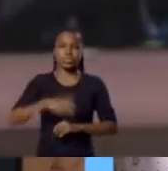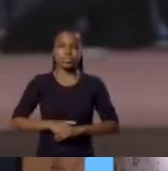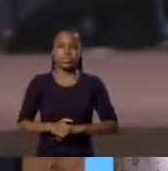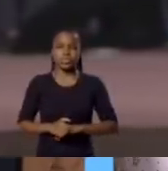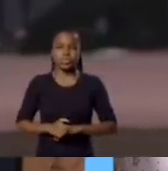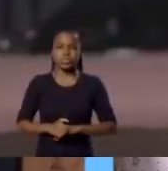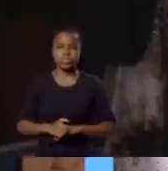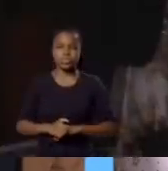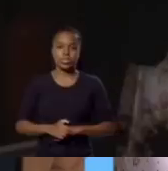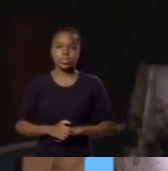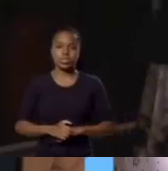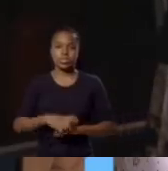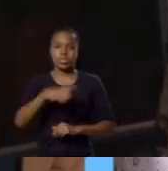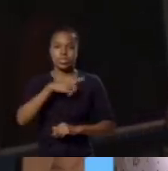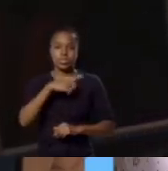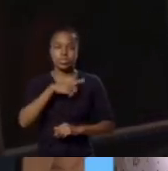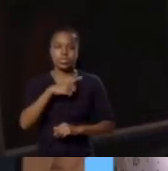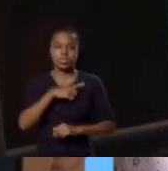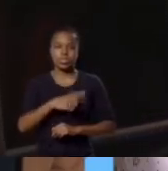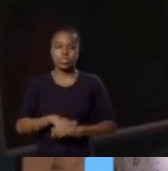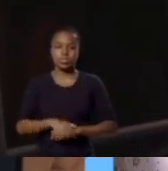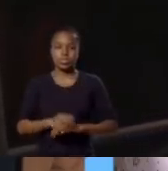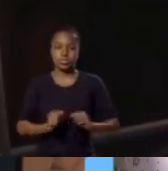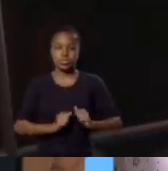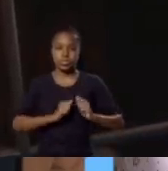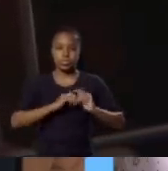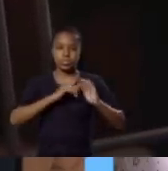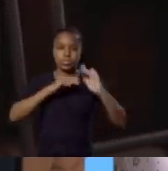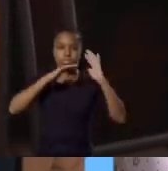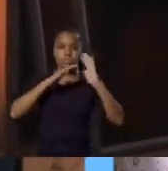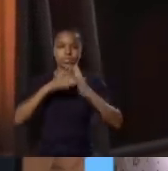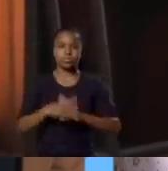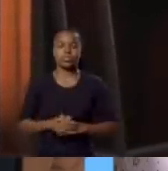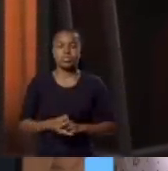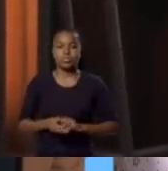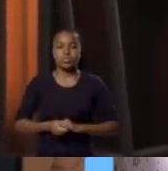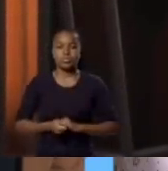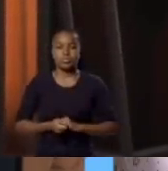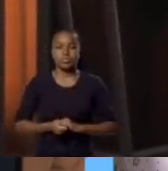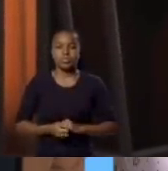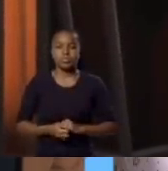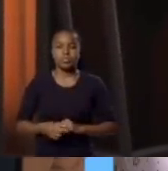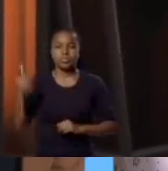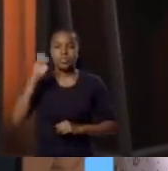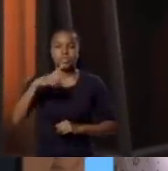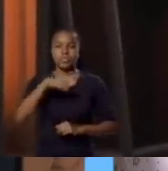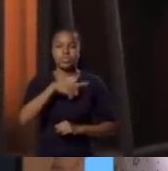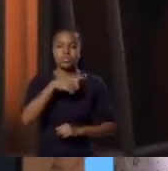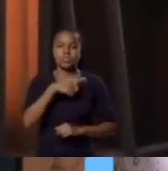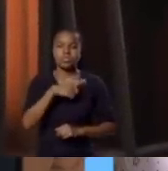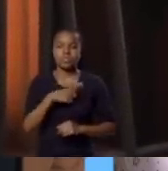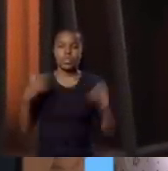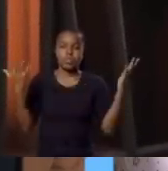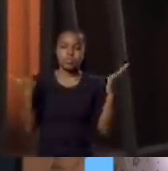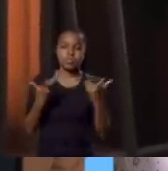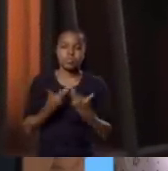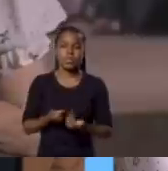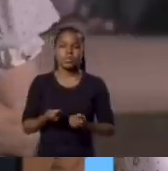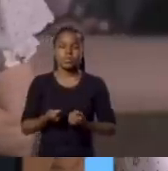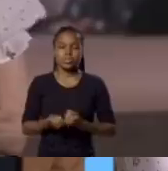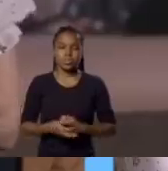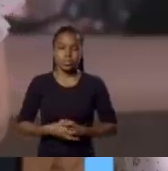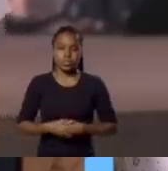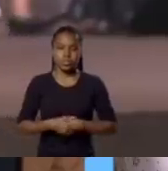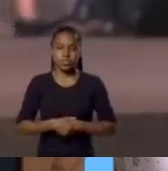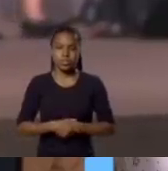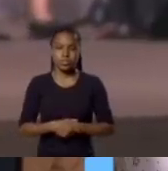enxergar com outro olho Deus tem maravilha, reclama assim,